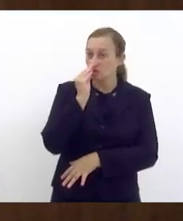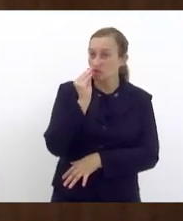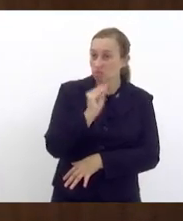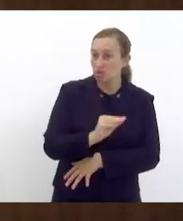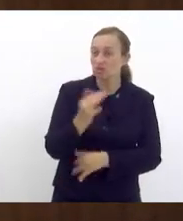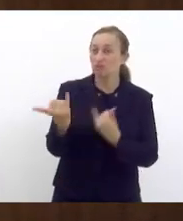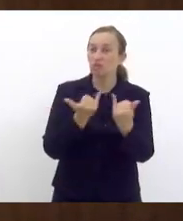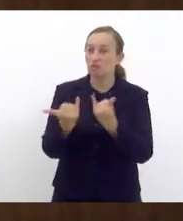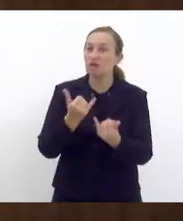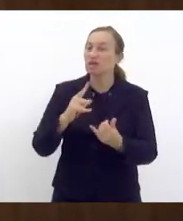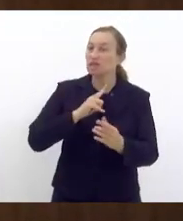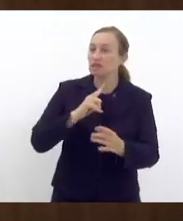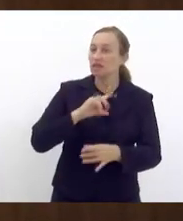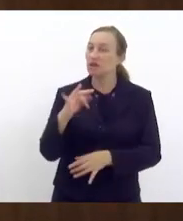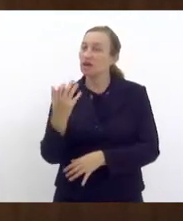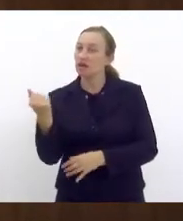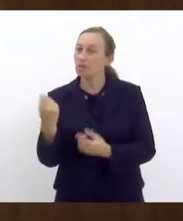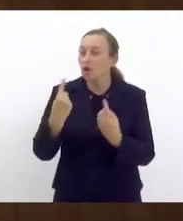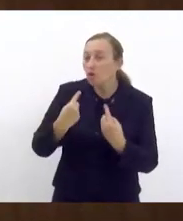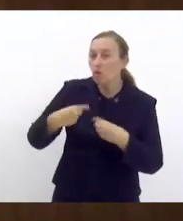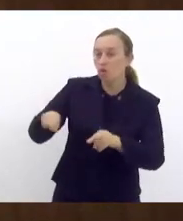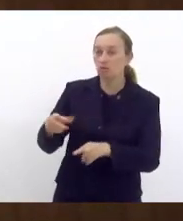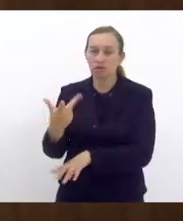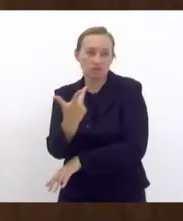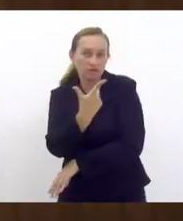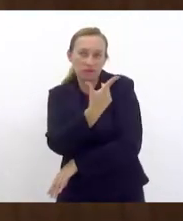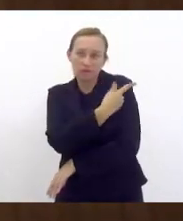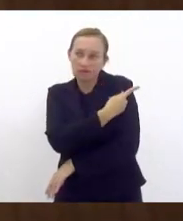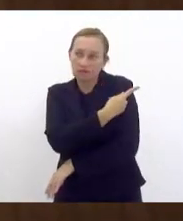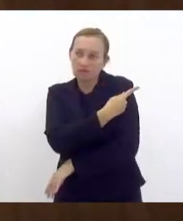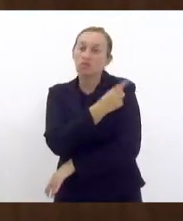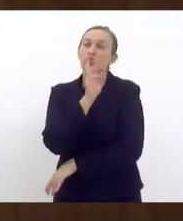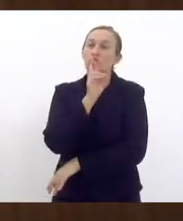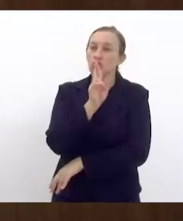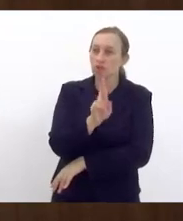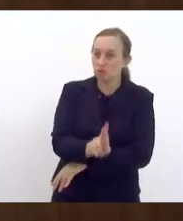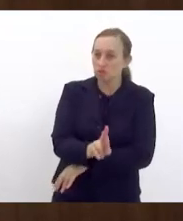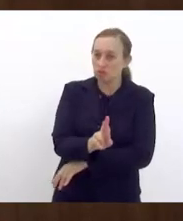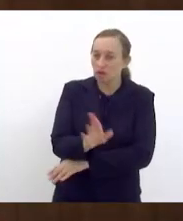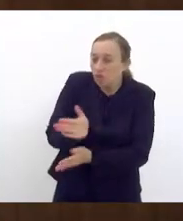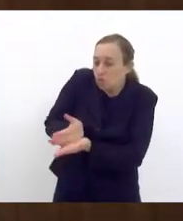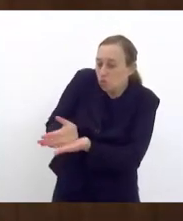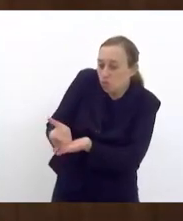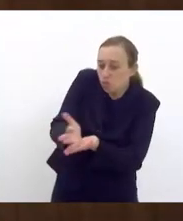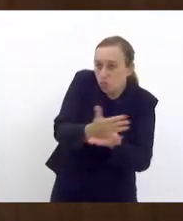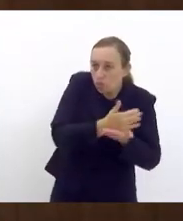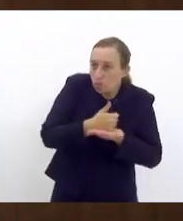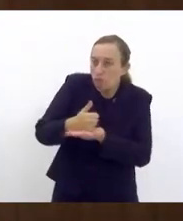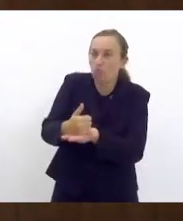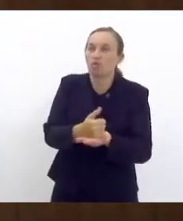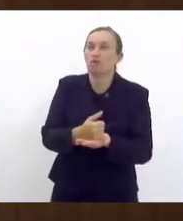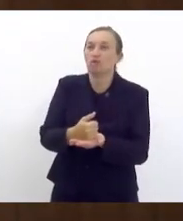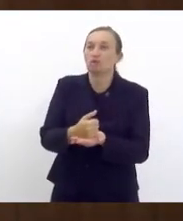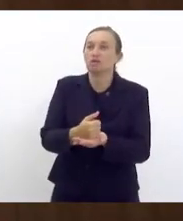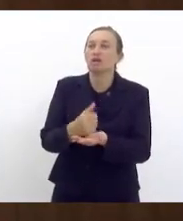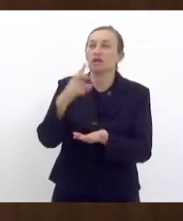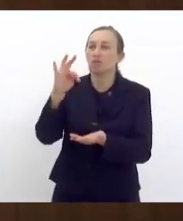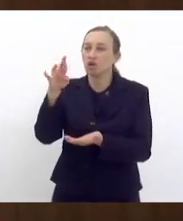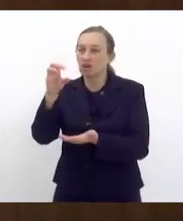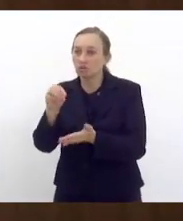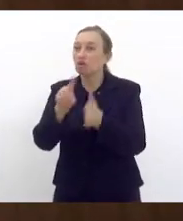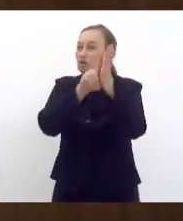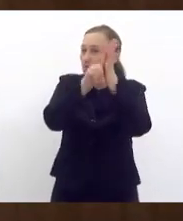intensa contra a vacinação e contra os resultados colhidos e empreendidos nos laboratórios de